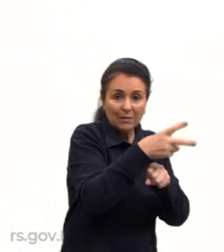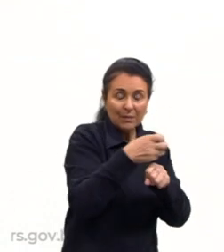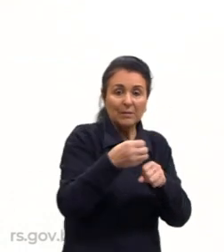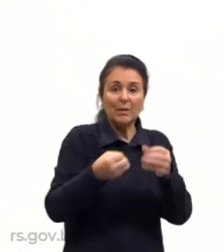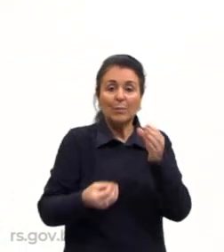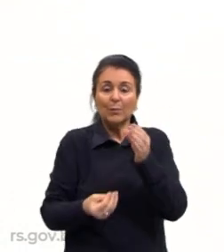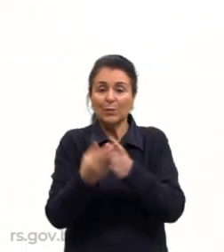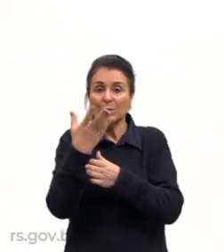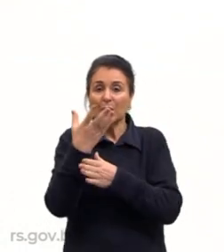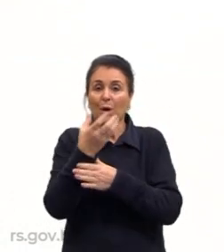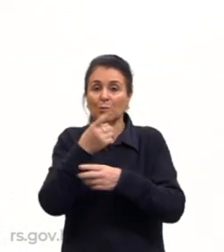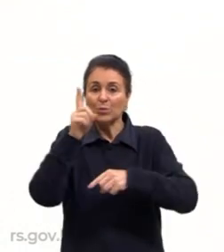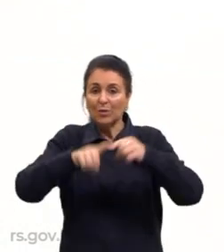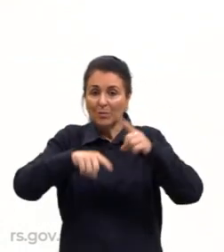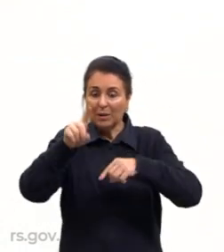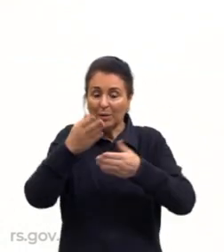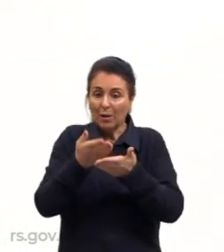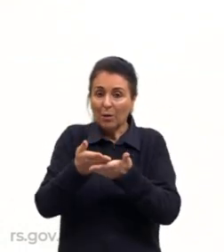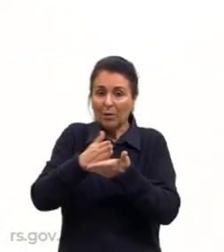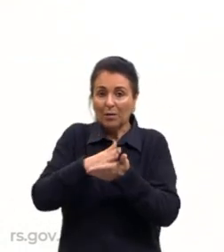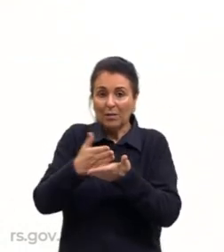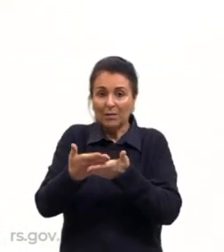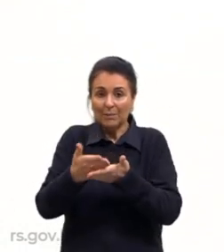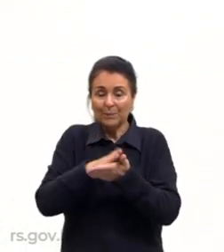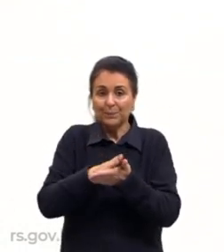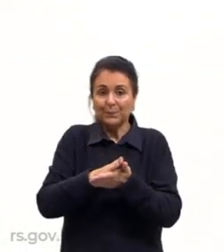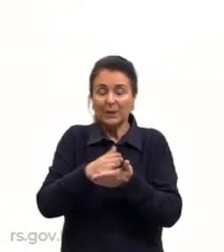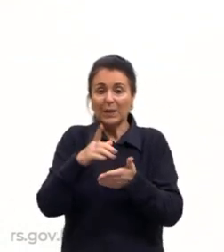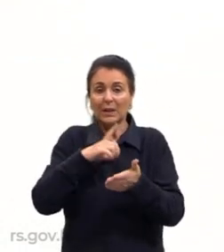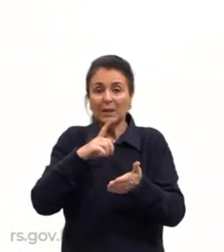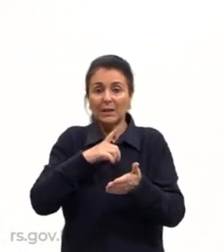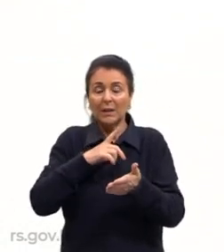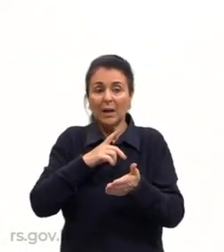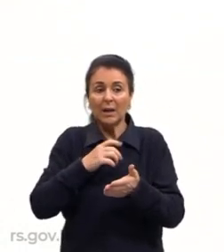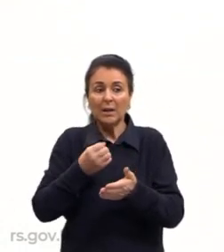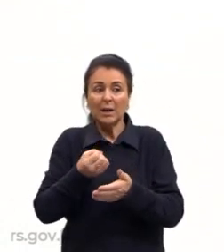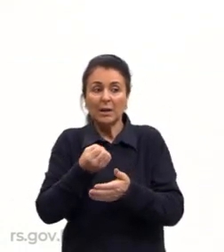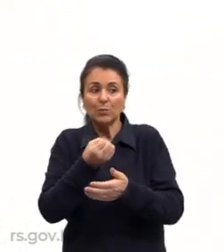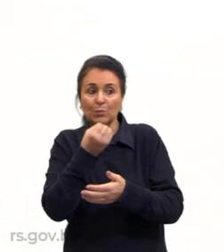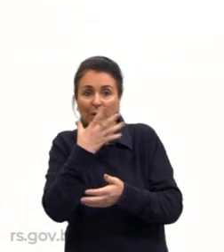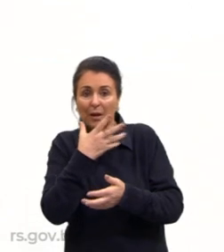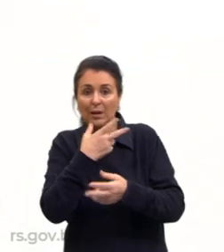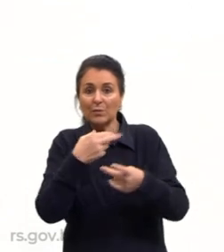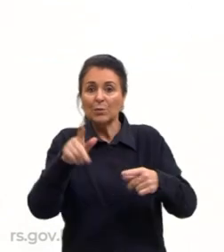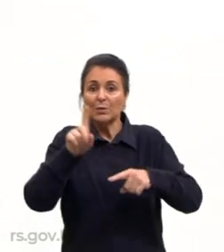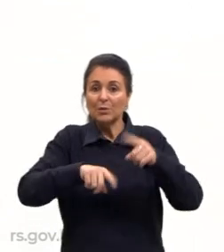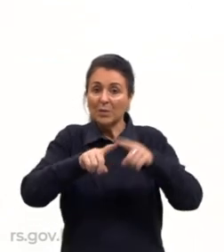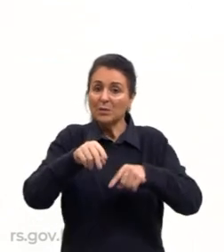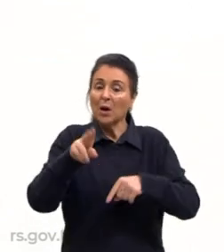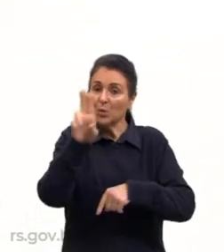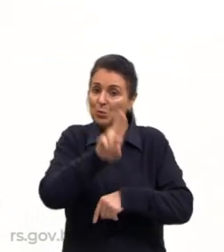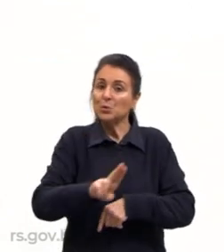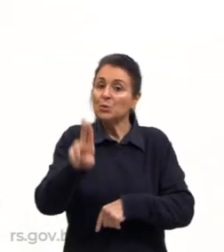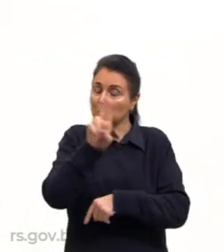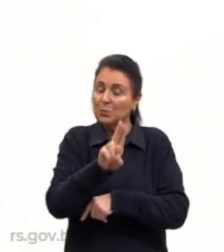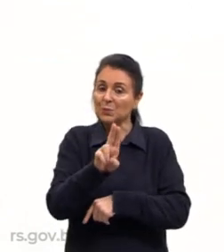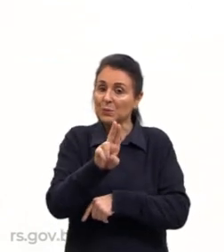intermediários. E aqui é justamente essa parte final de bens de consumo duráveis e não duráveis. Meninos e meninas,